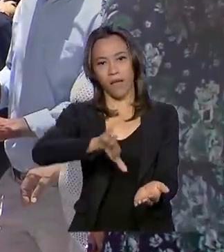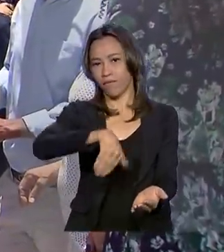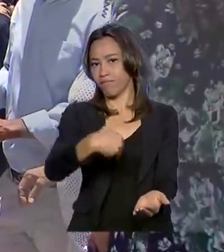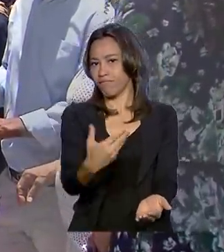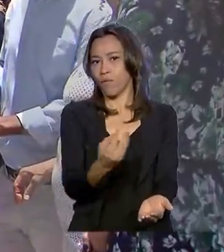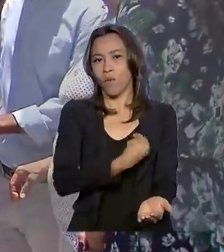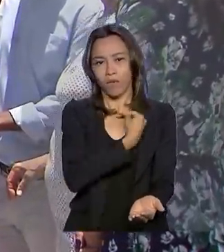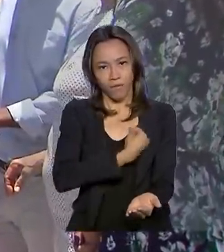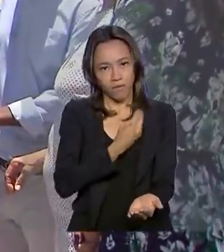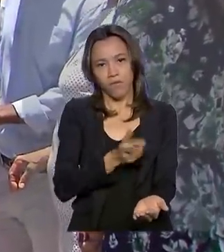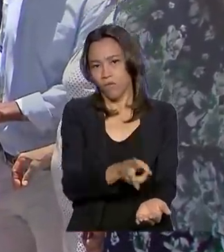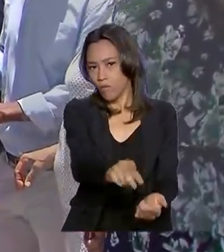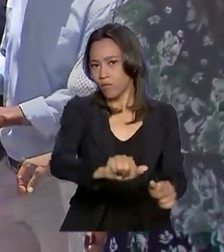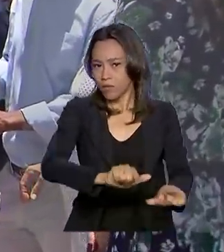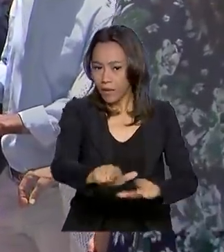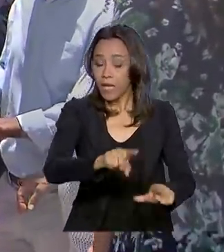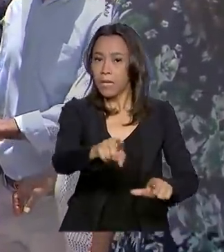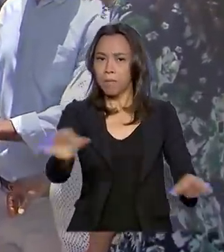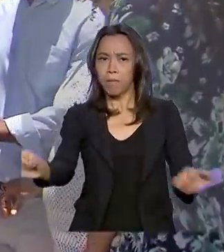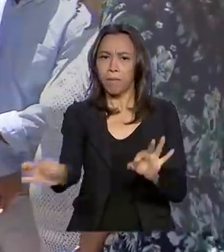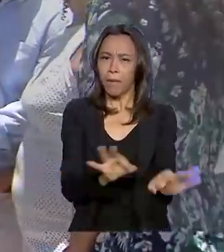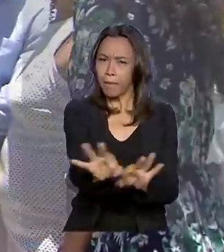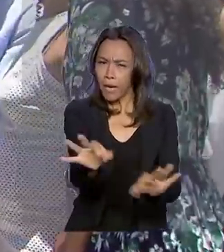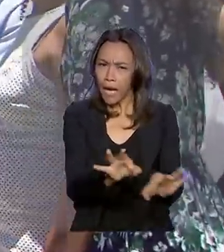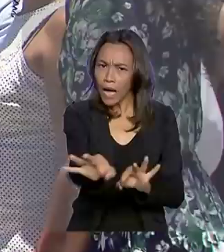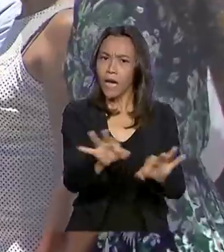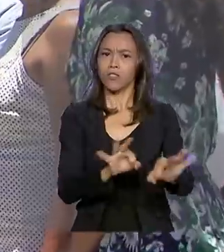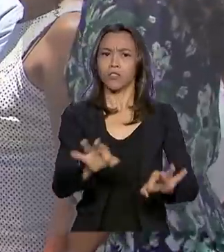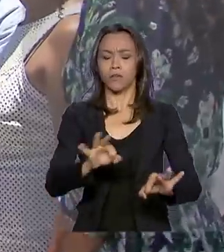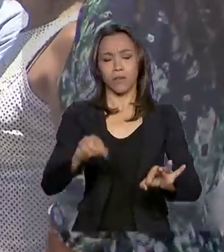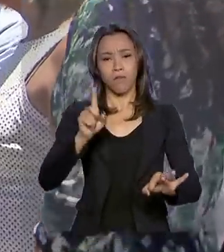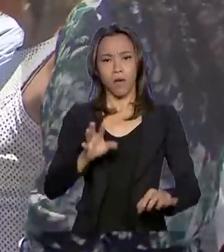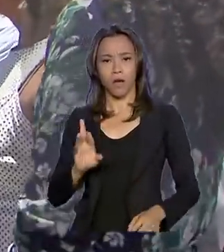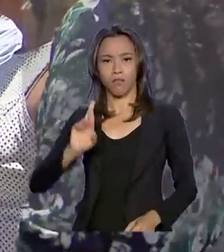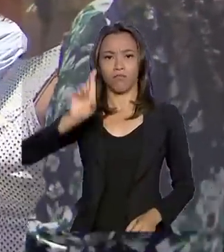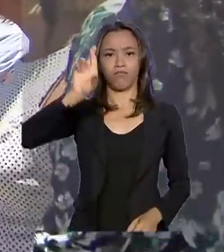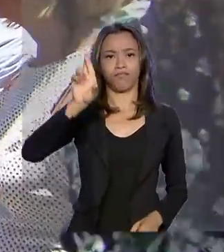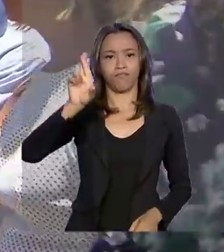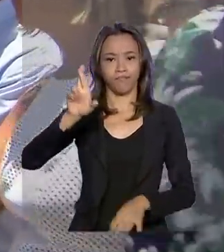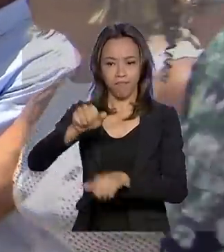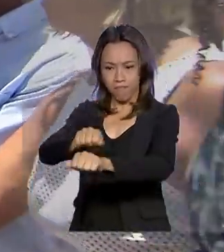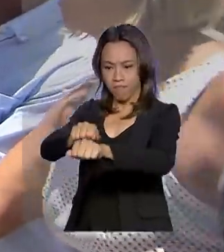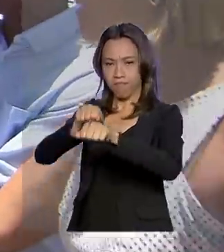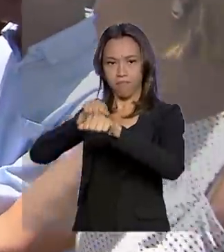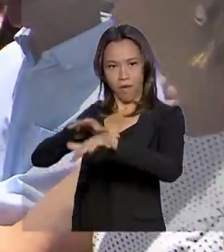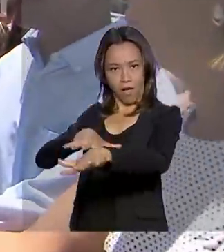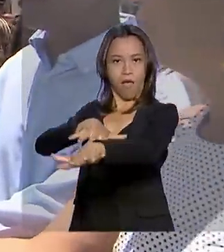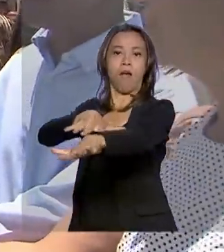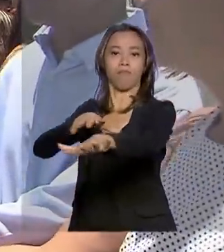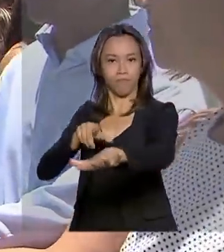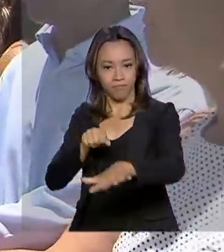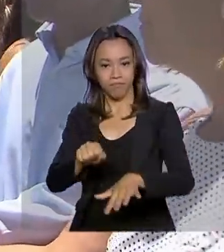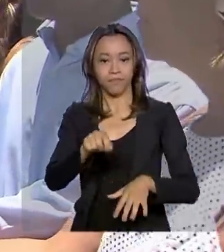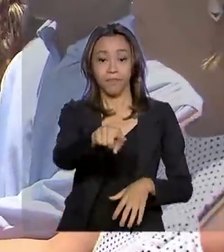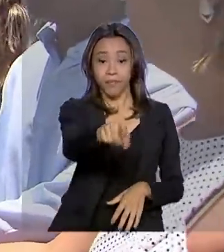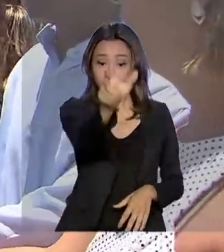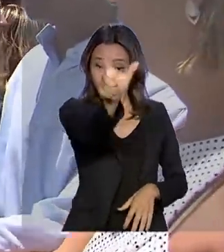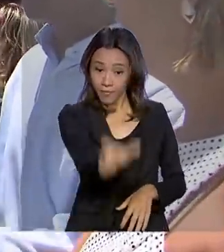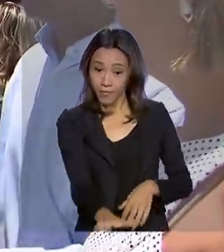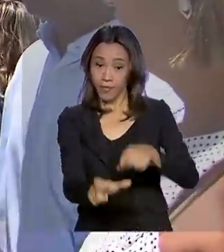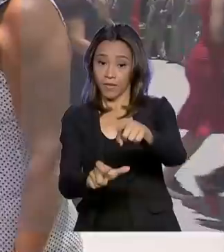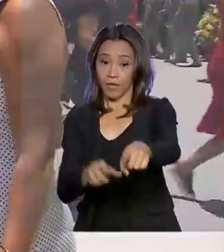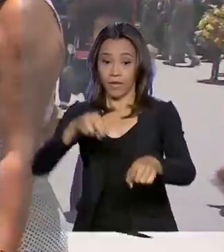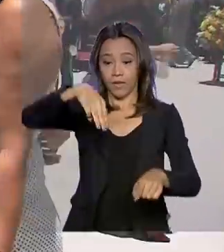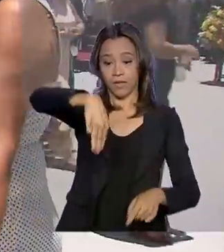preparados para comandar pelotões e subunidades do Exército. Major da Força Aérea